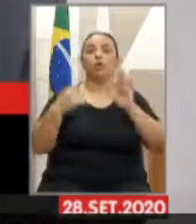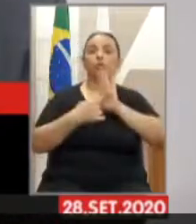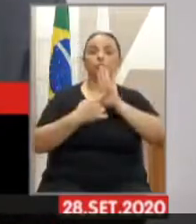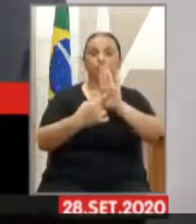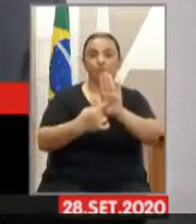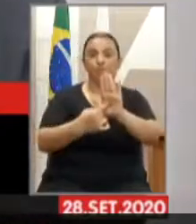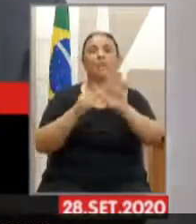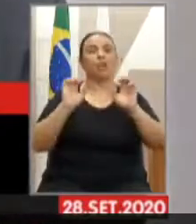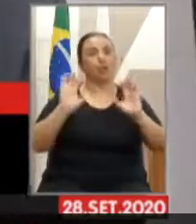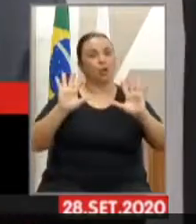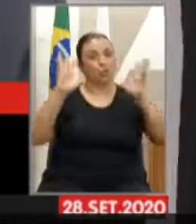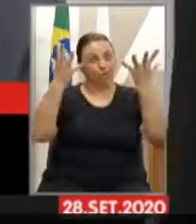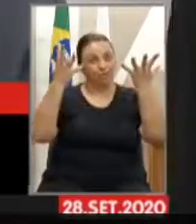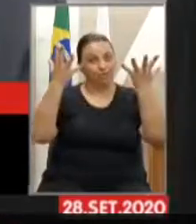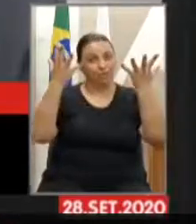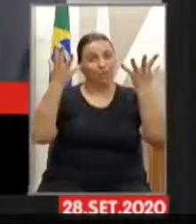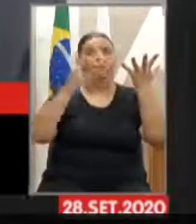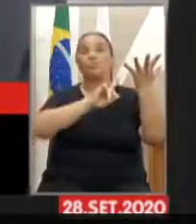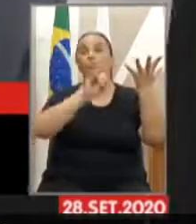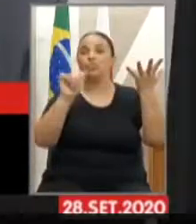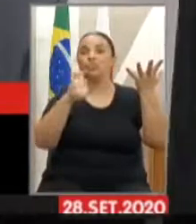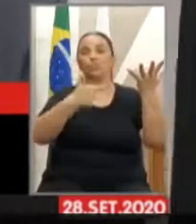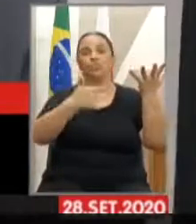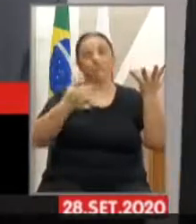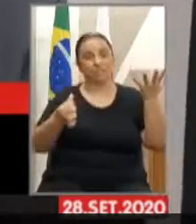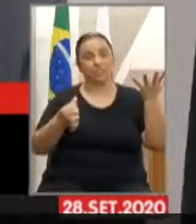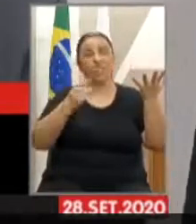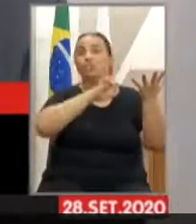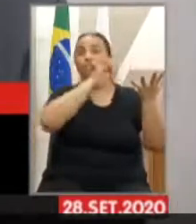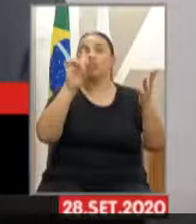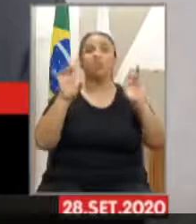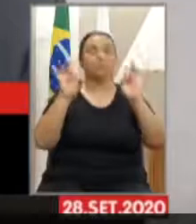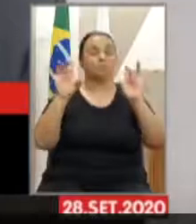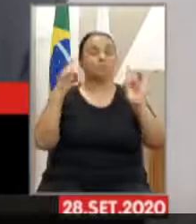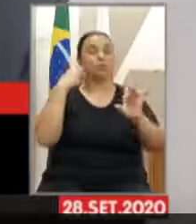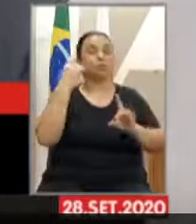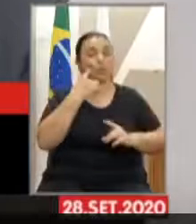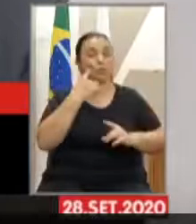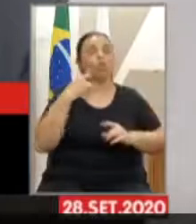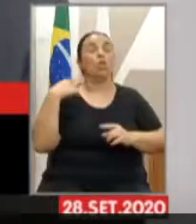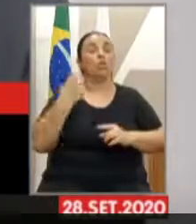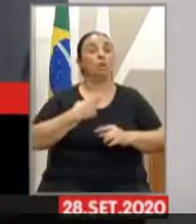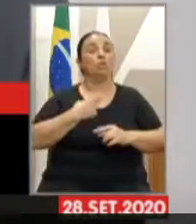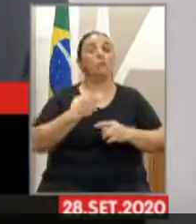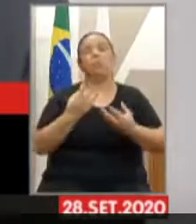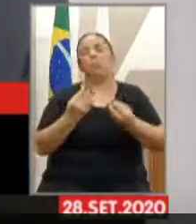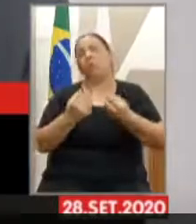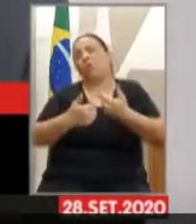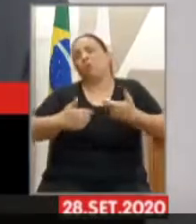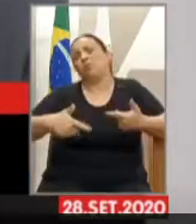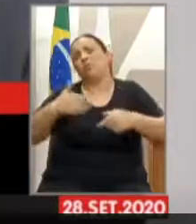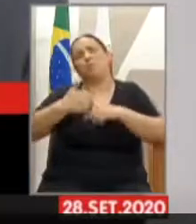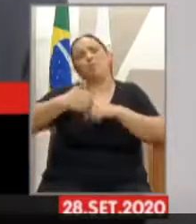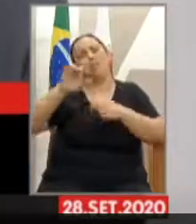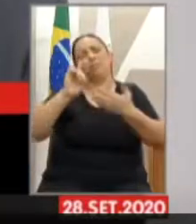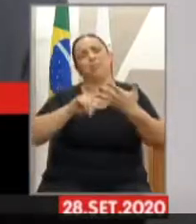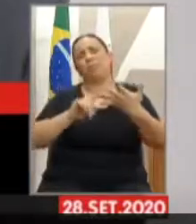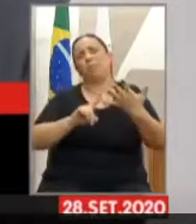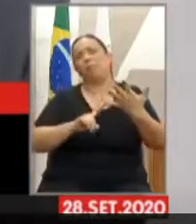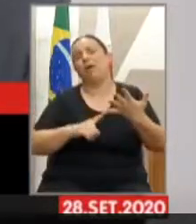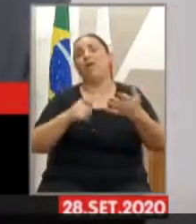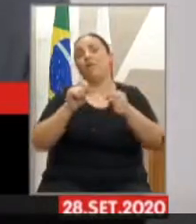26, o dia do surdo, que temos muito ainda a fazer. Nós temos um longo caminho a percorrer,